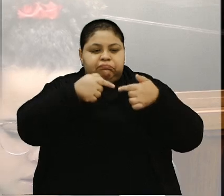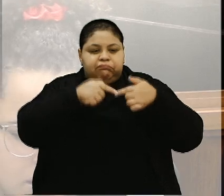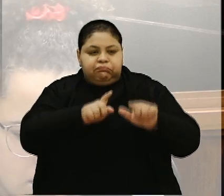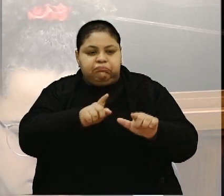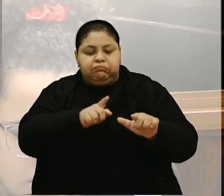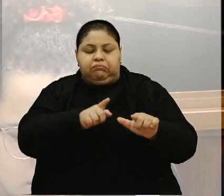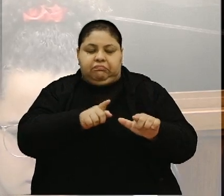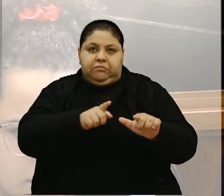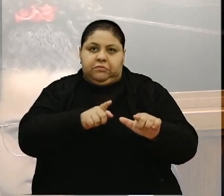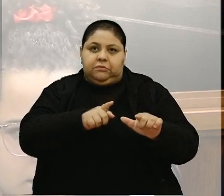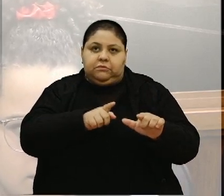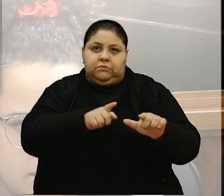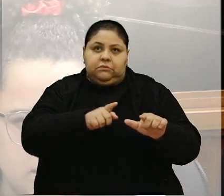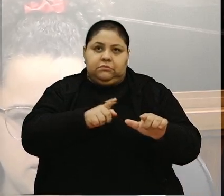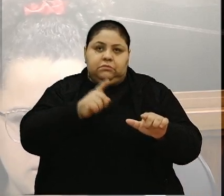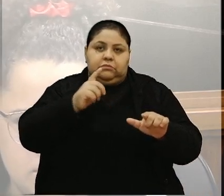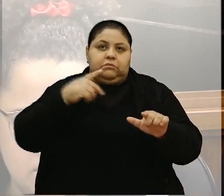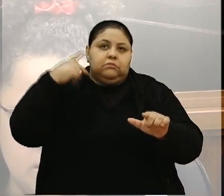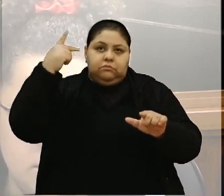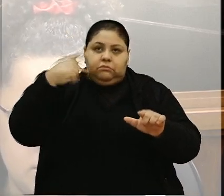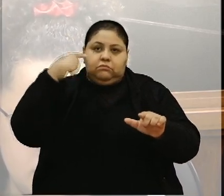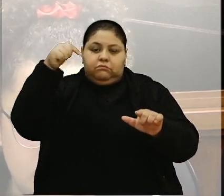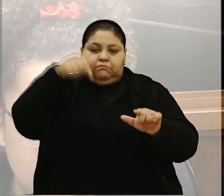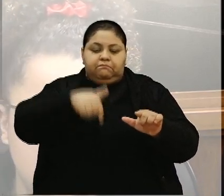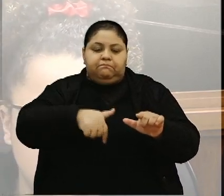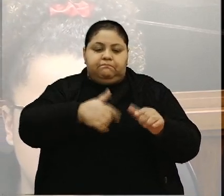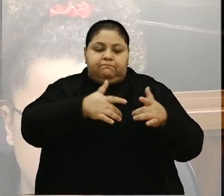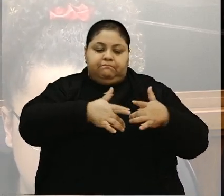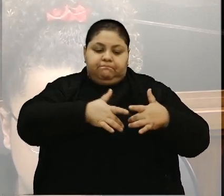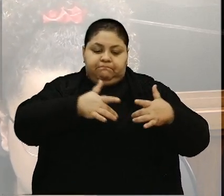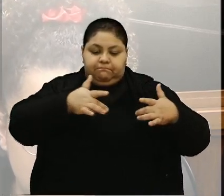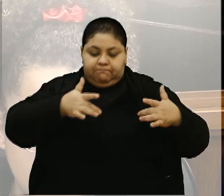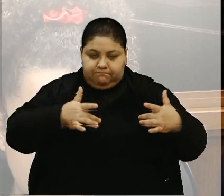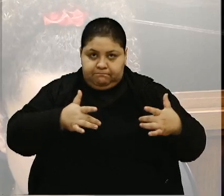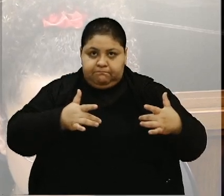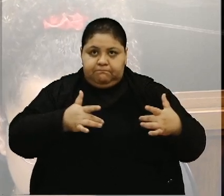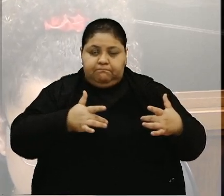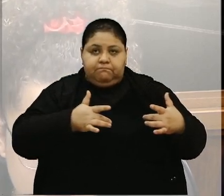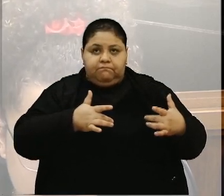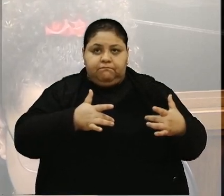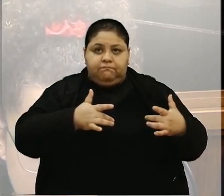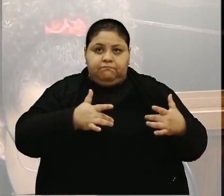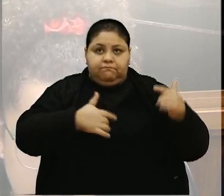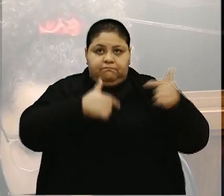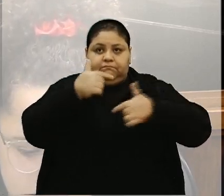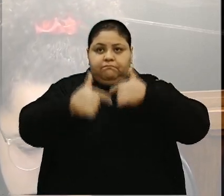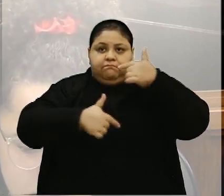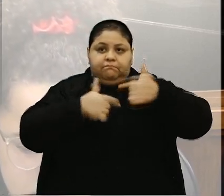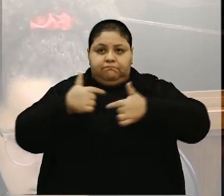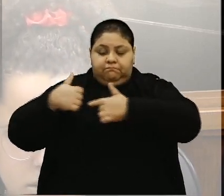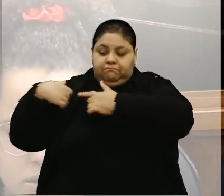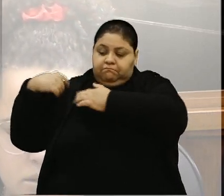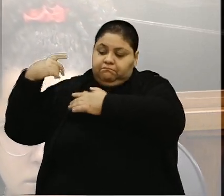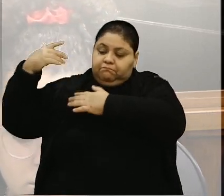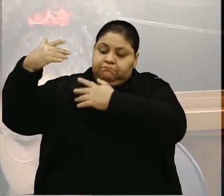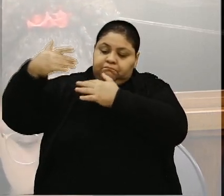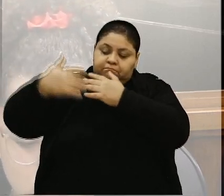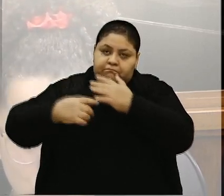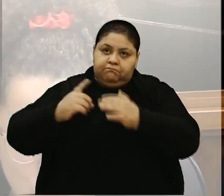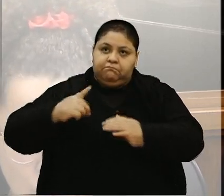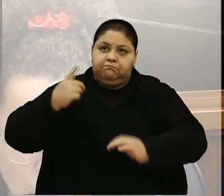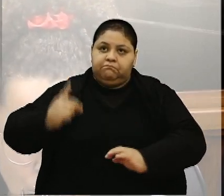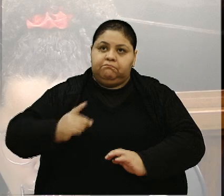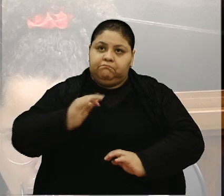uma parlamentar. Então, aqui o meu voto de solidariedade o trabalho, a trajetória e a deputada federal